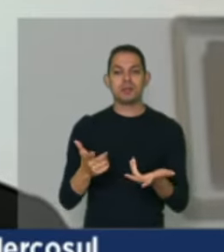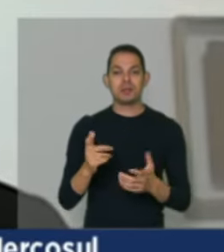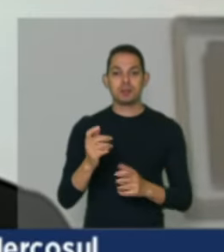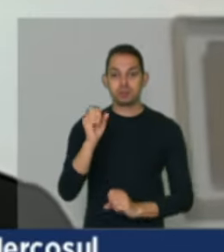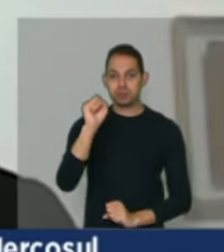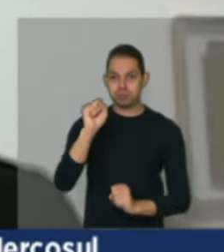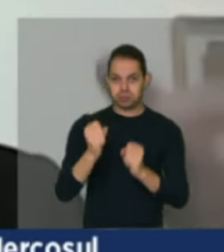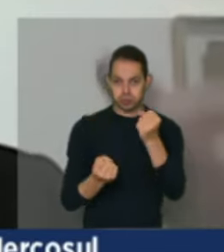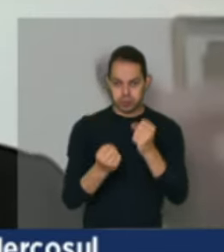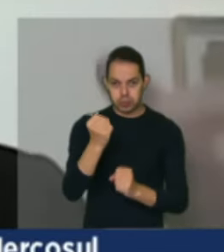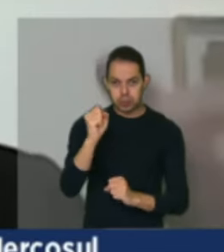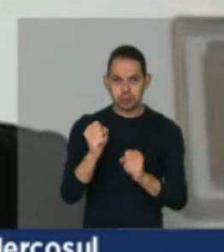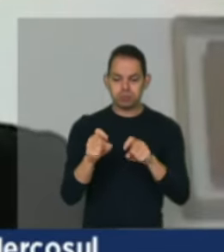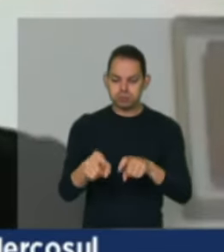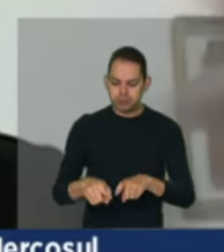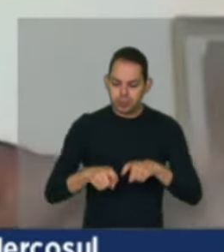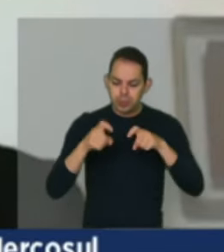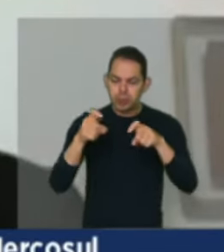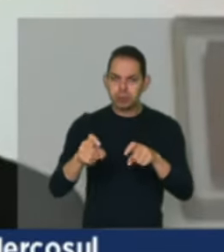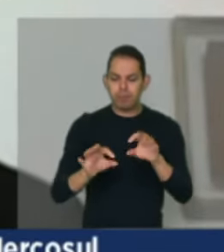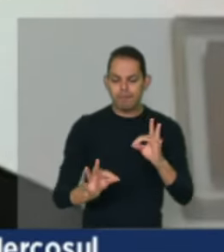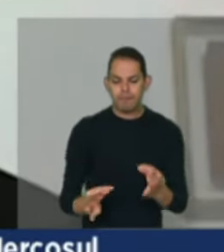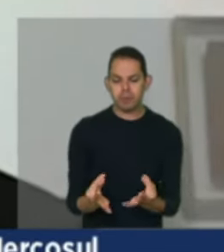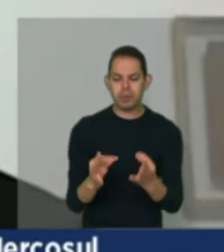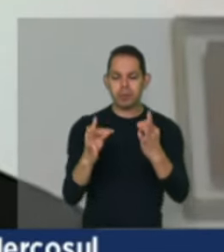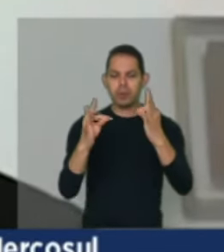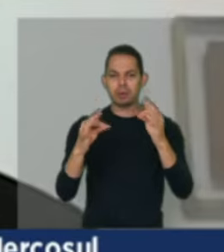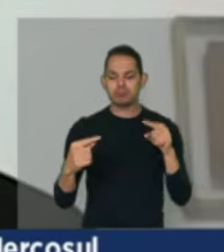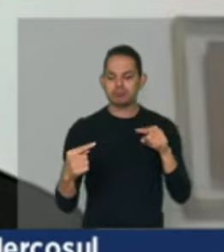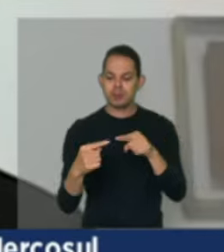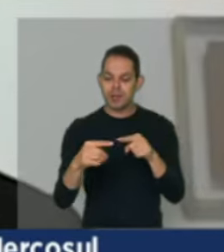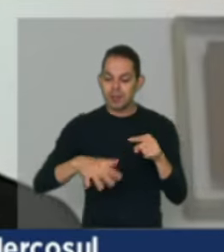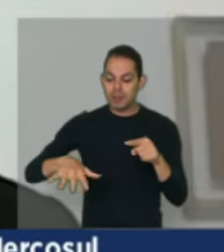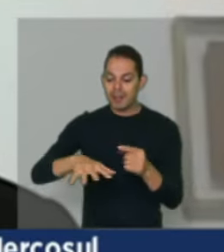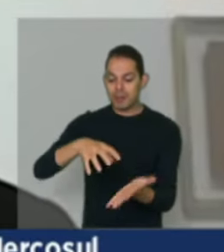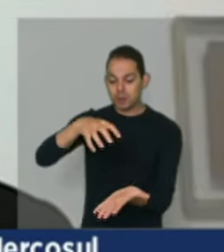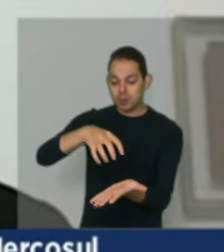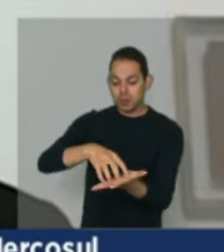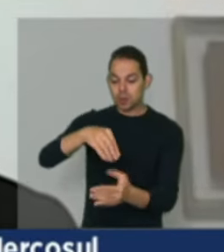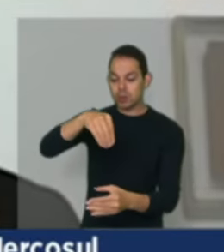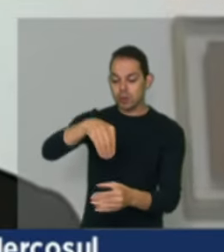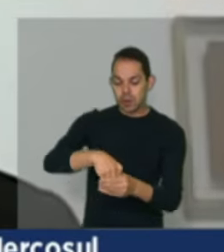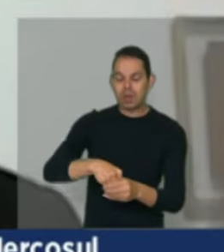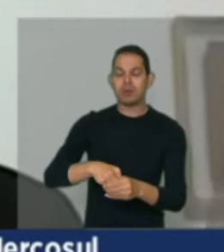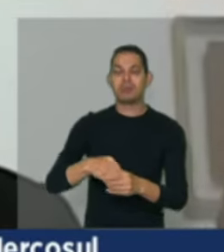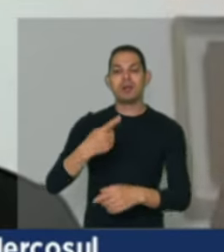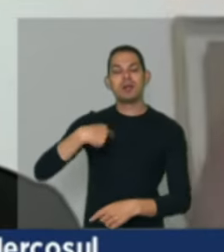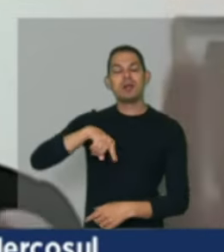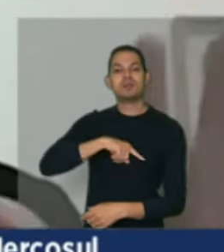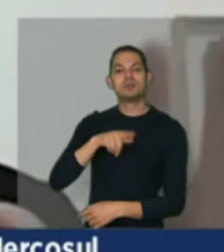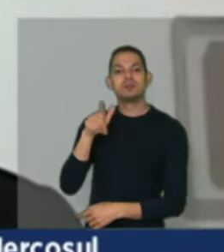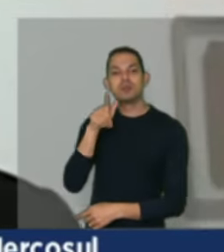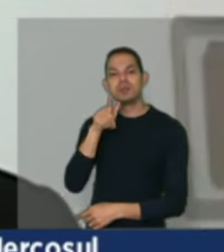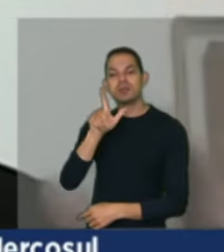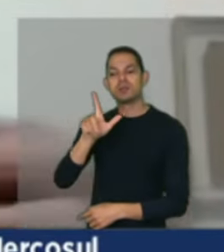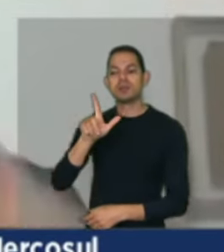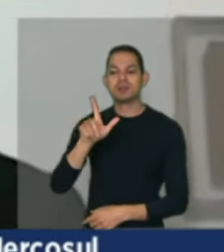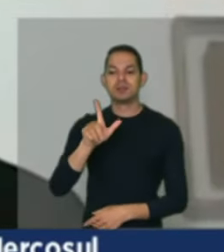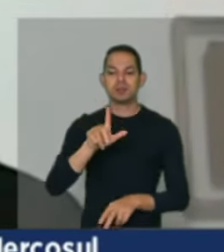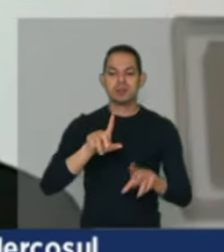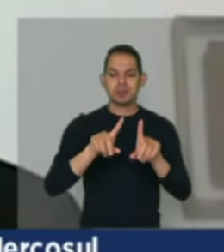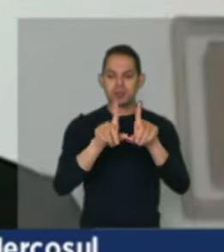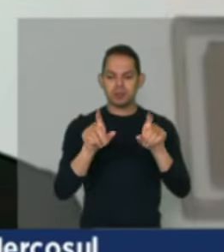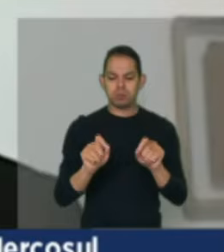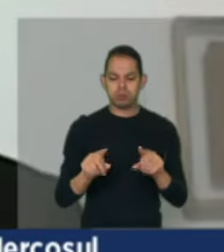familiar para o mercado local, para termos as grandes questões que